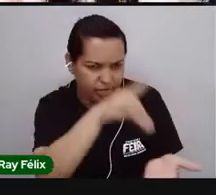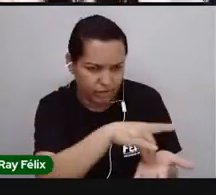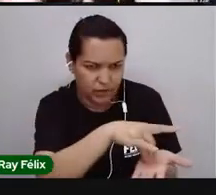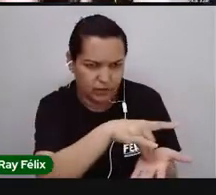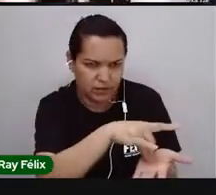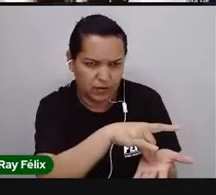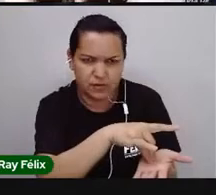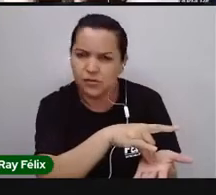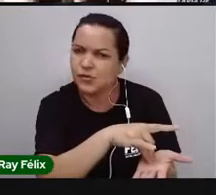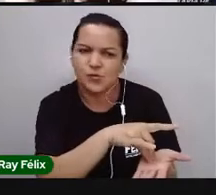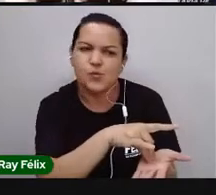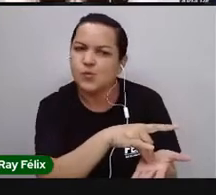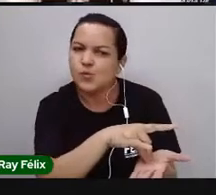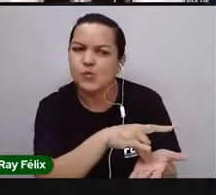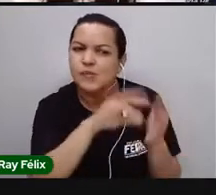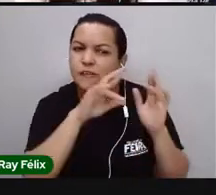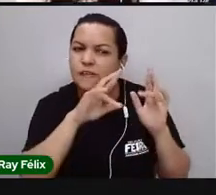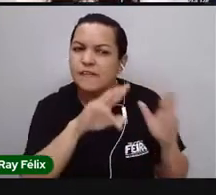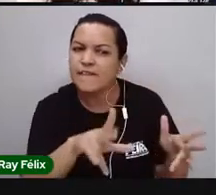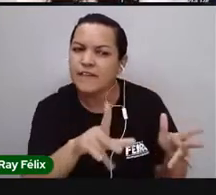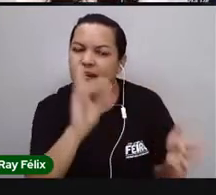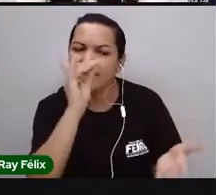Não. Vocês já estão vendo aí que não, né?